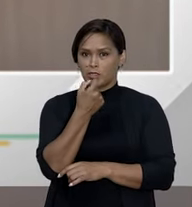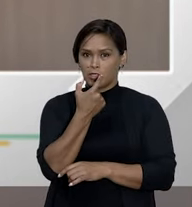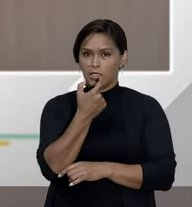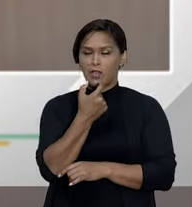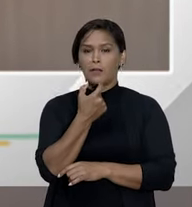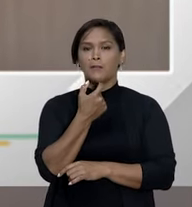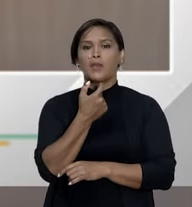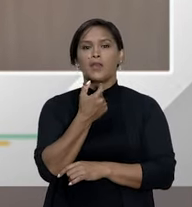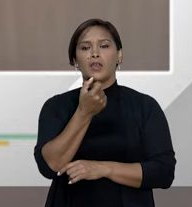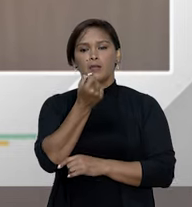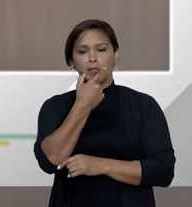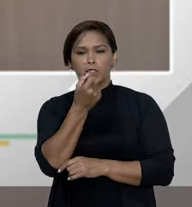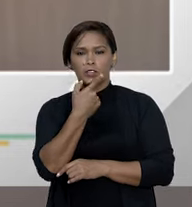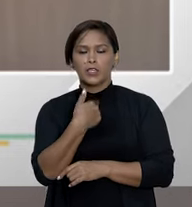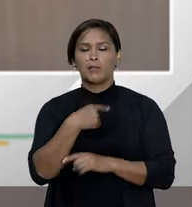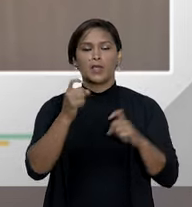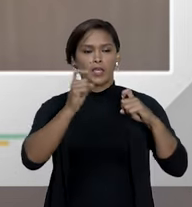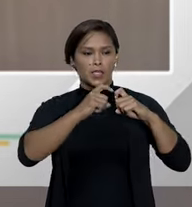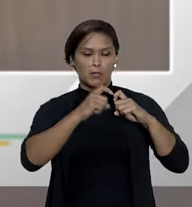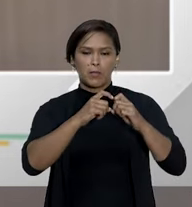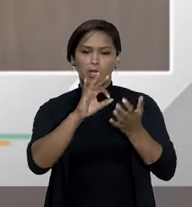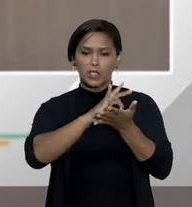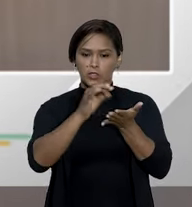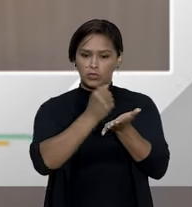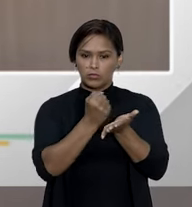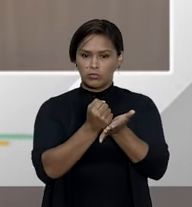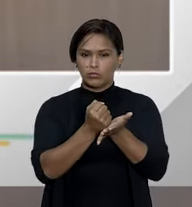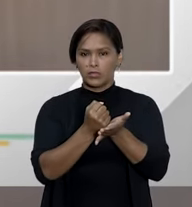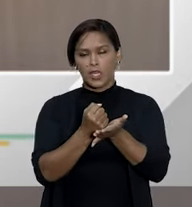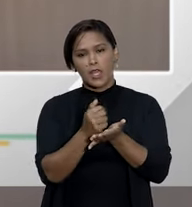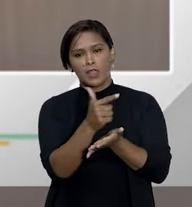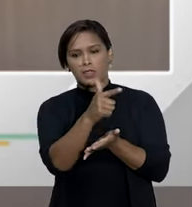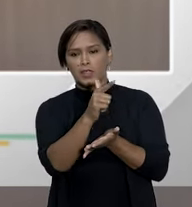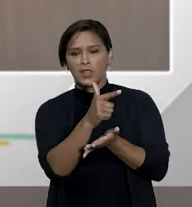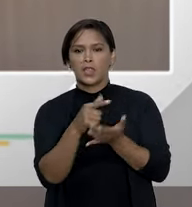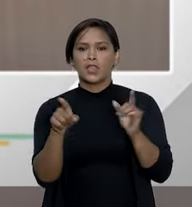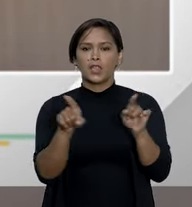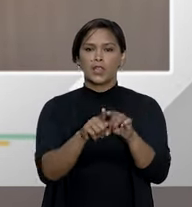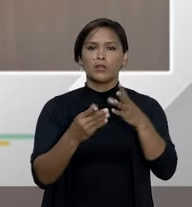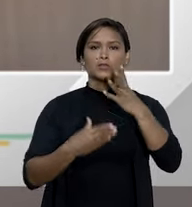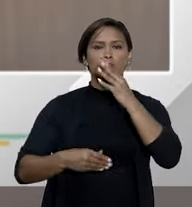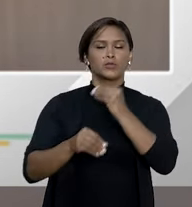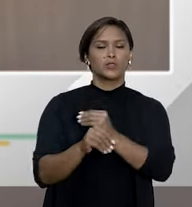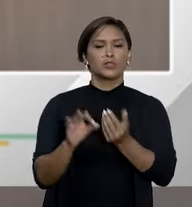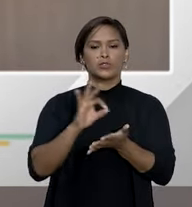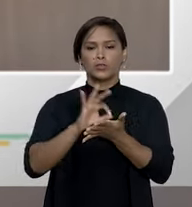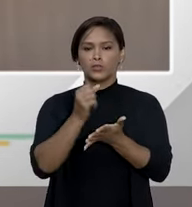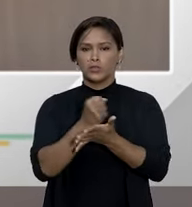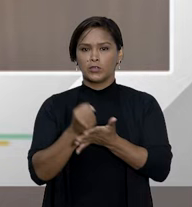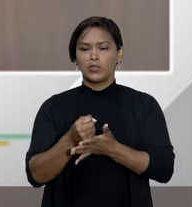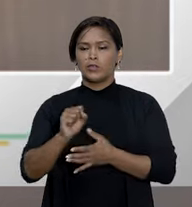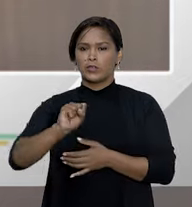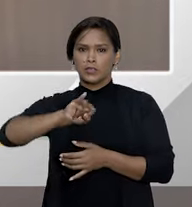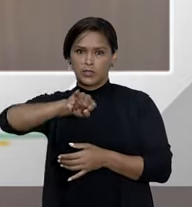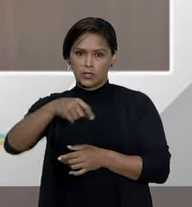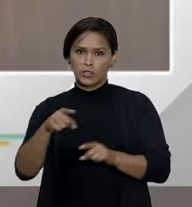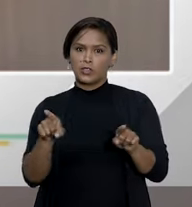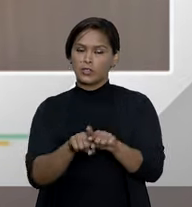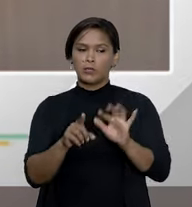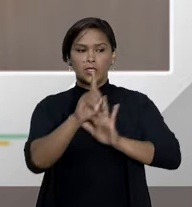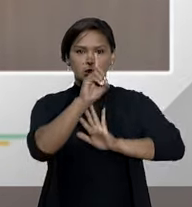para os hospitais ou sob pressão médica é medida que embora não substituam o registro o superior entende também que dá